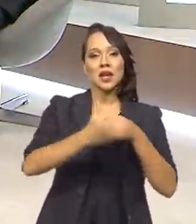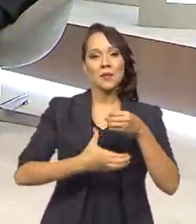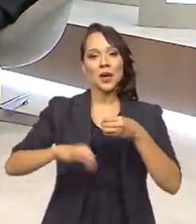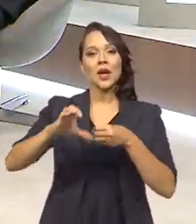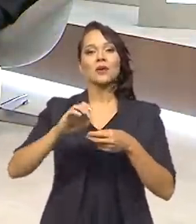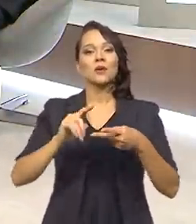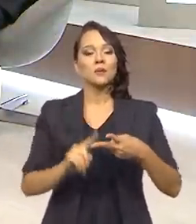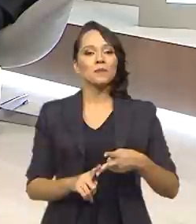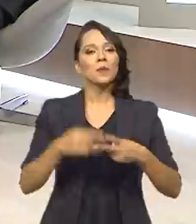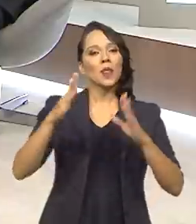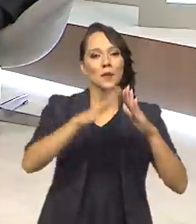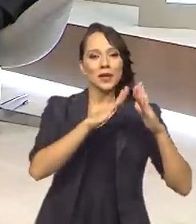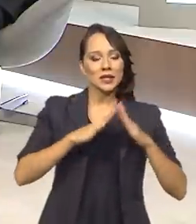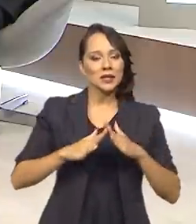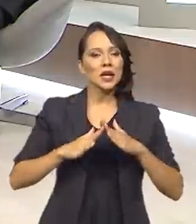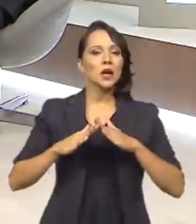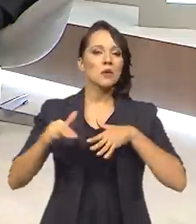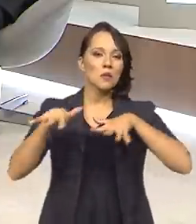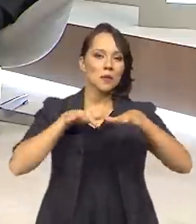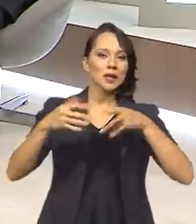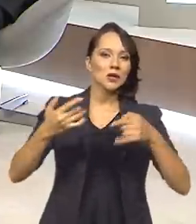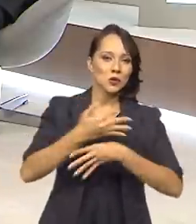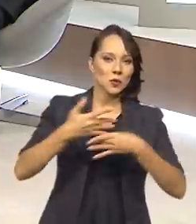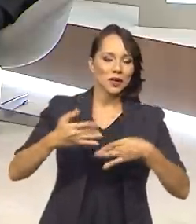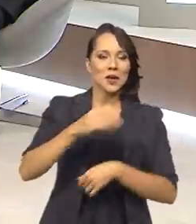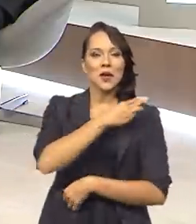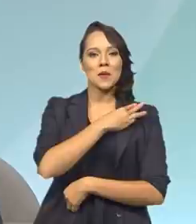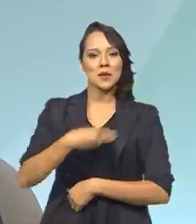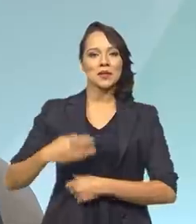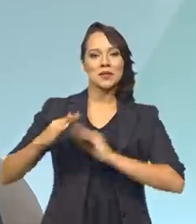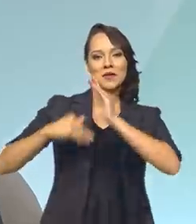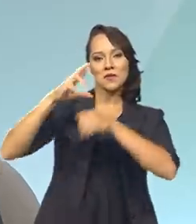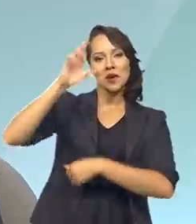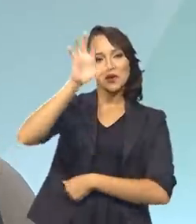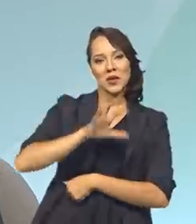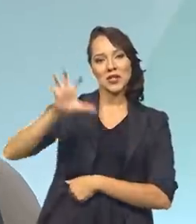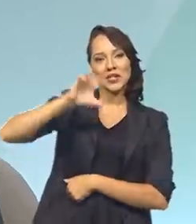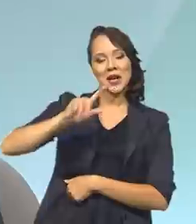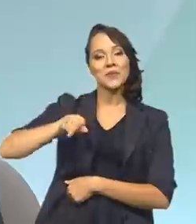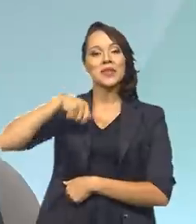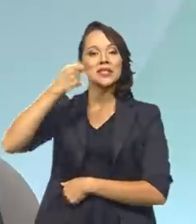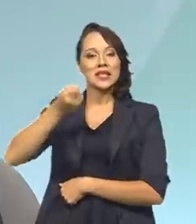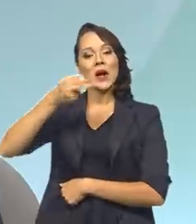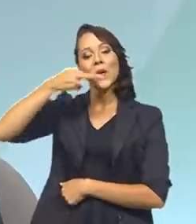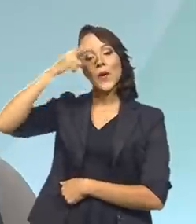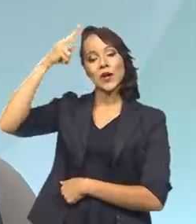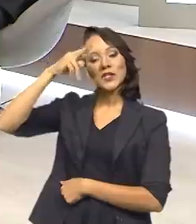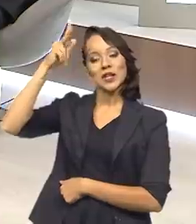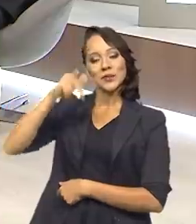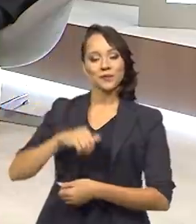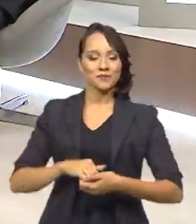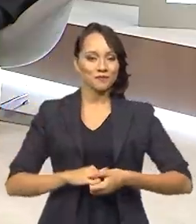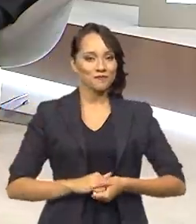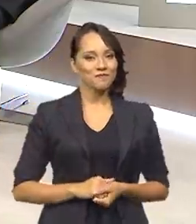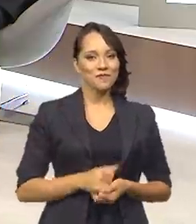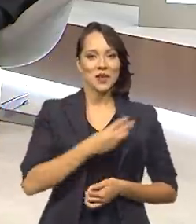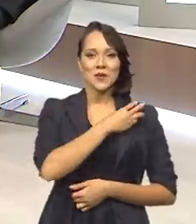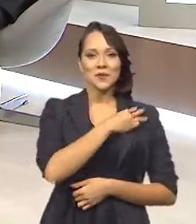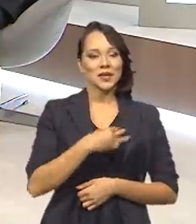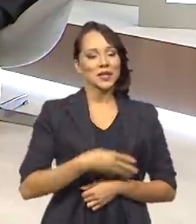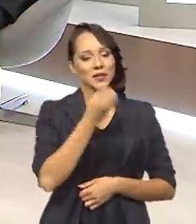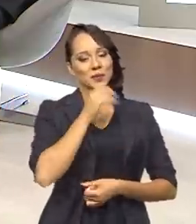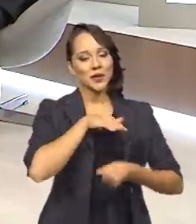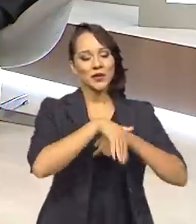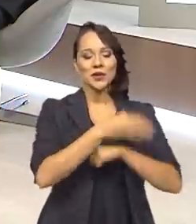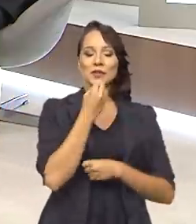básico, habitação e mobilidade urbana é o ministro do Desenvolvimento Regional, Rogério Marinho. Ministro, muito